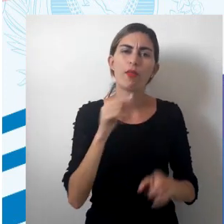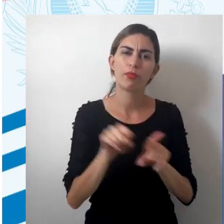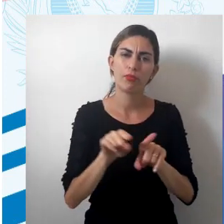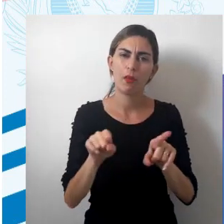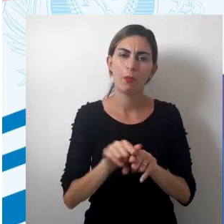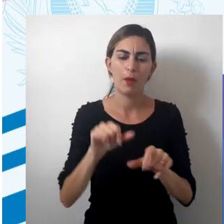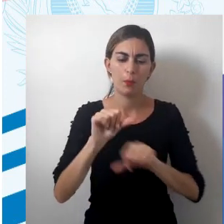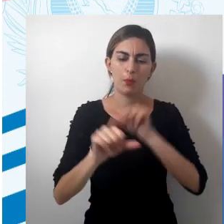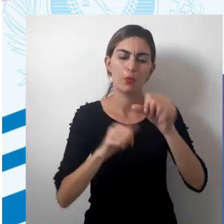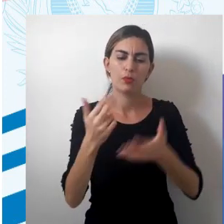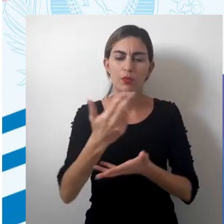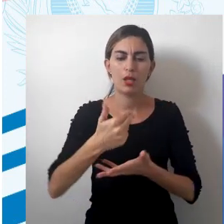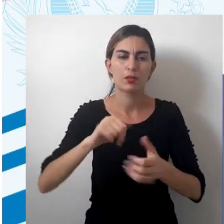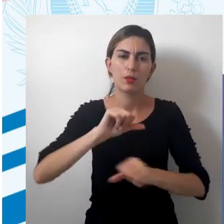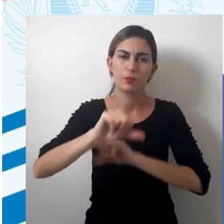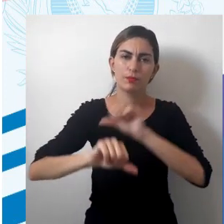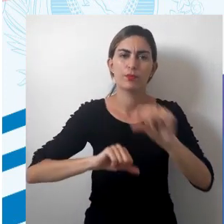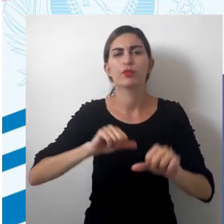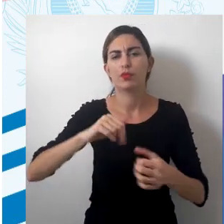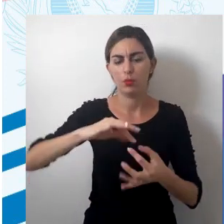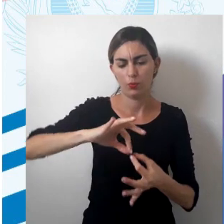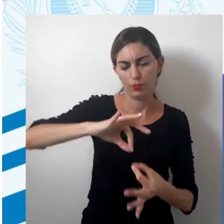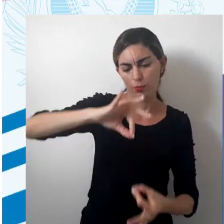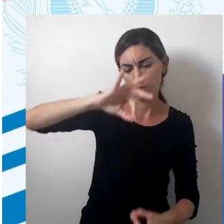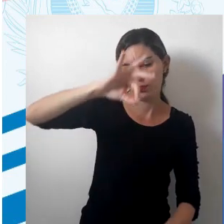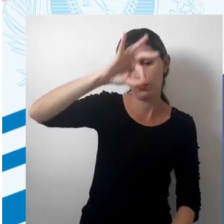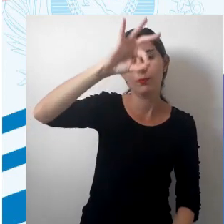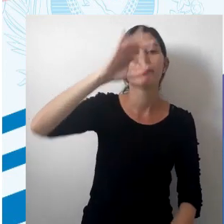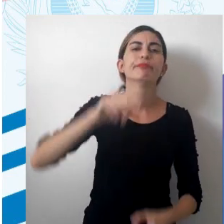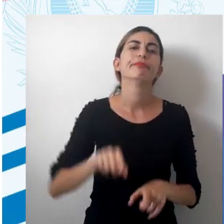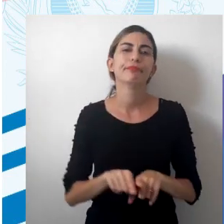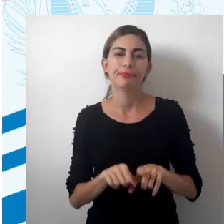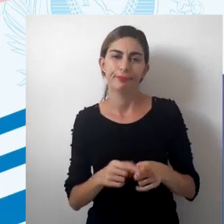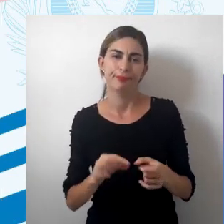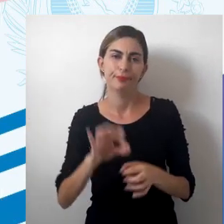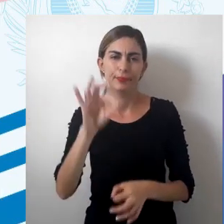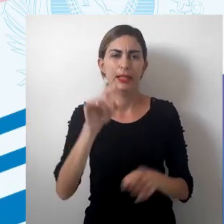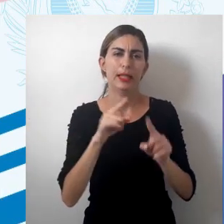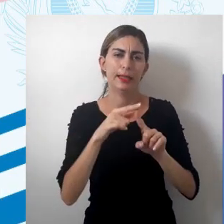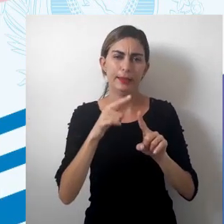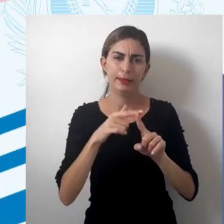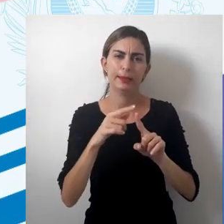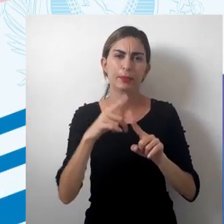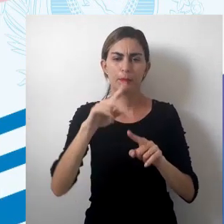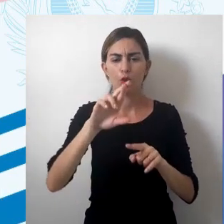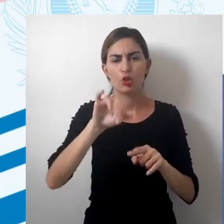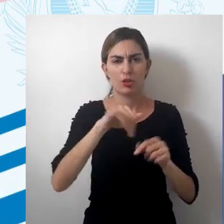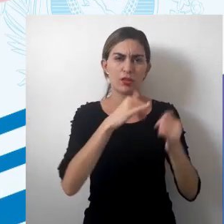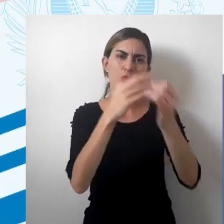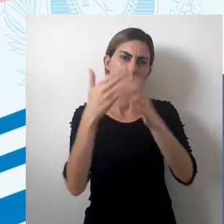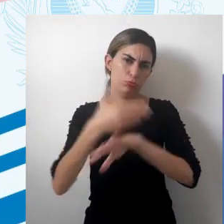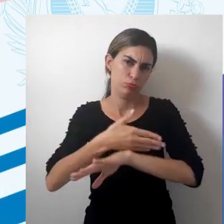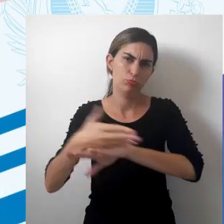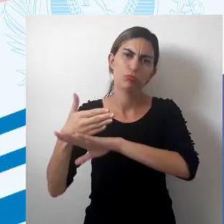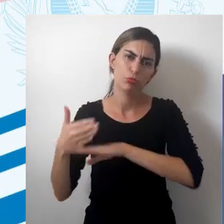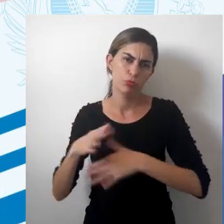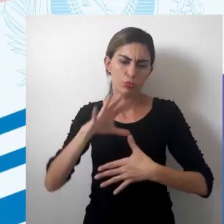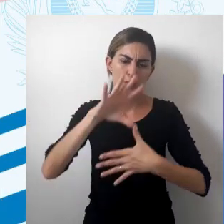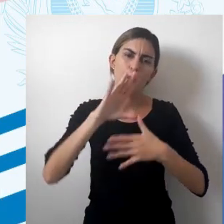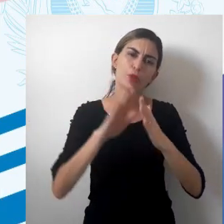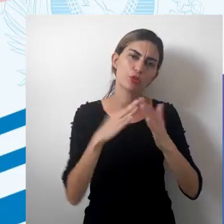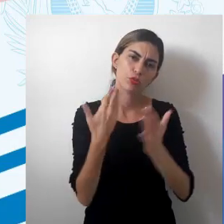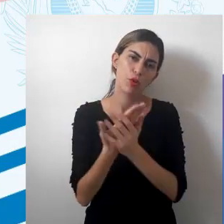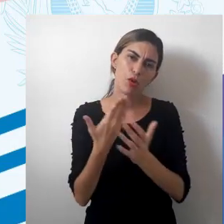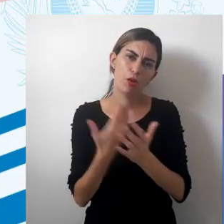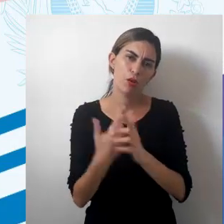aumenta. É diretamente proporcional essa distorção em relação à latitude, ao aumento da latitude. É o tipo de projeção mais comum utilizada em mapas